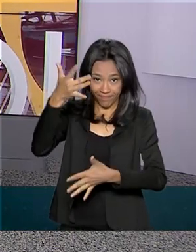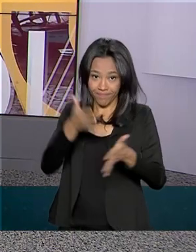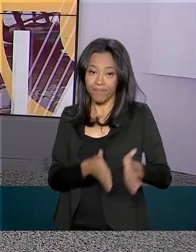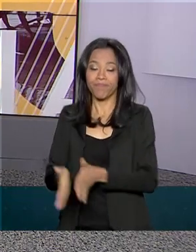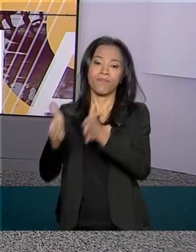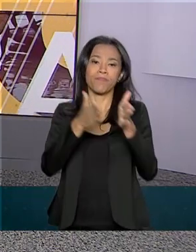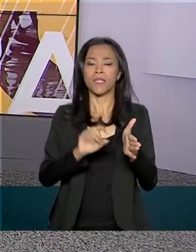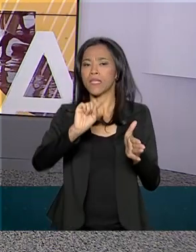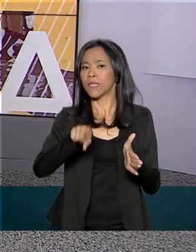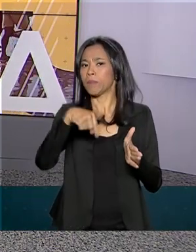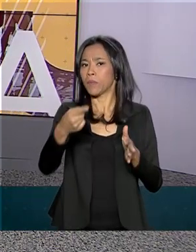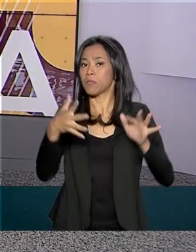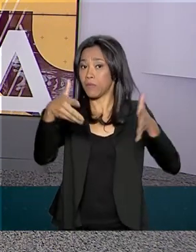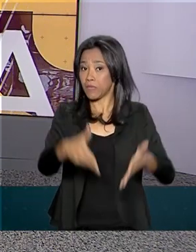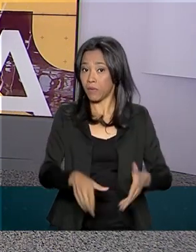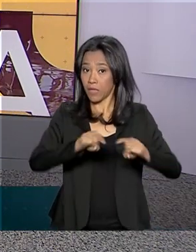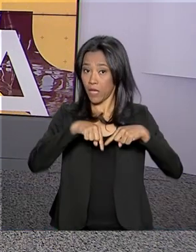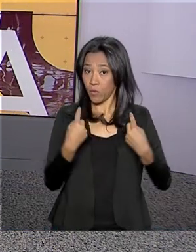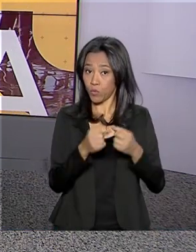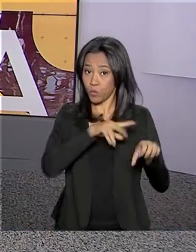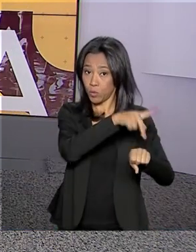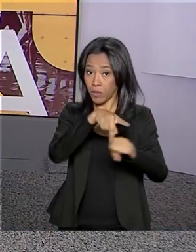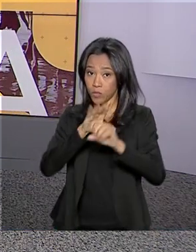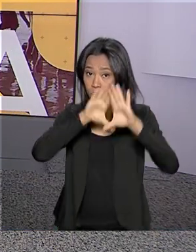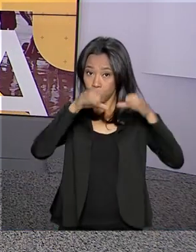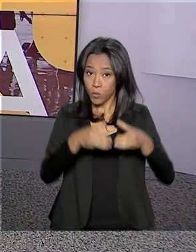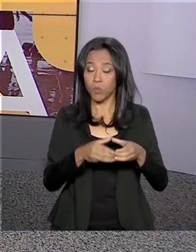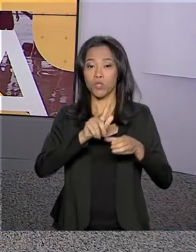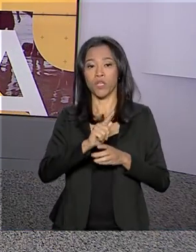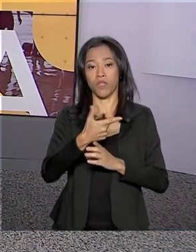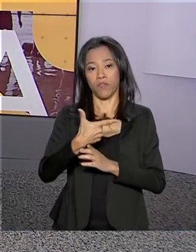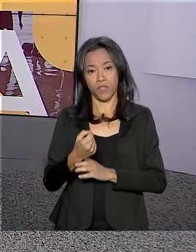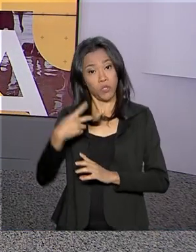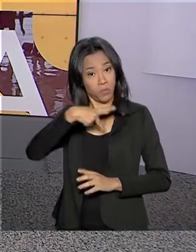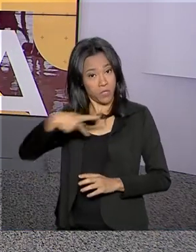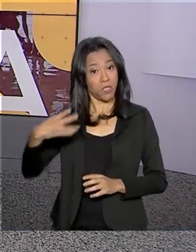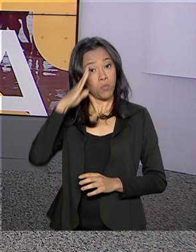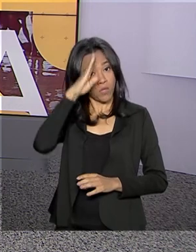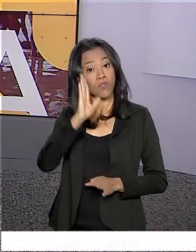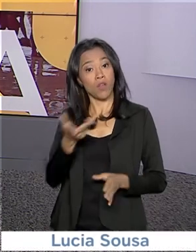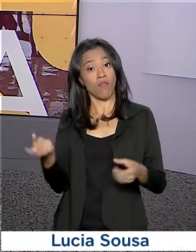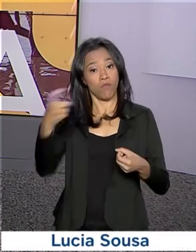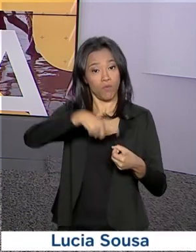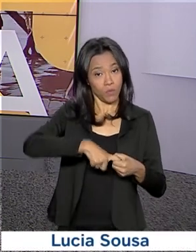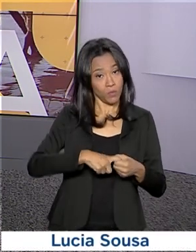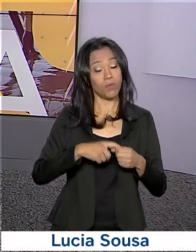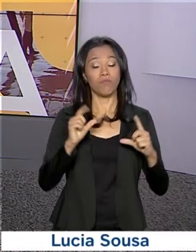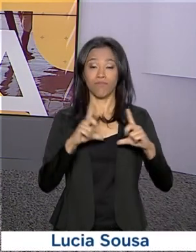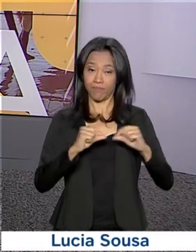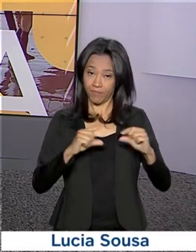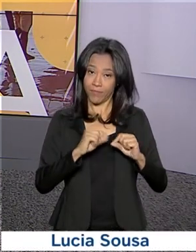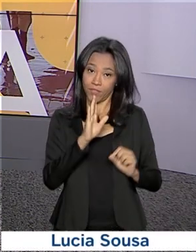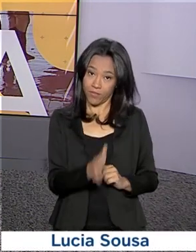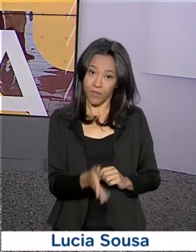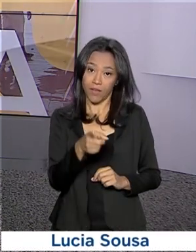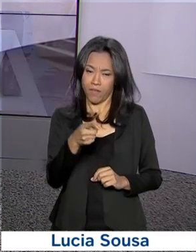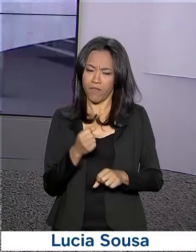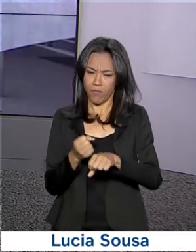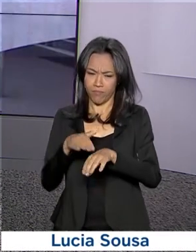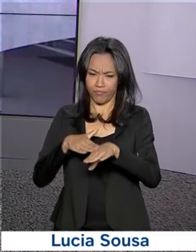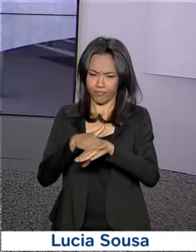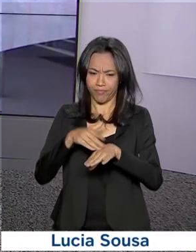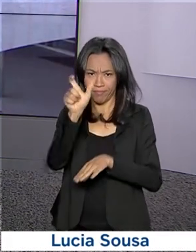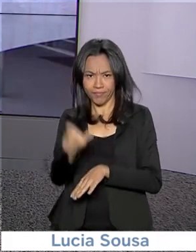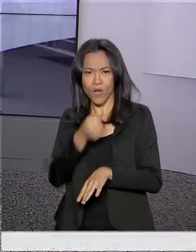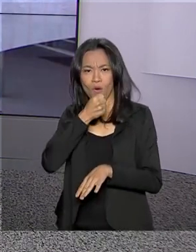Depois de participar da reunião do G20 no Japão, o presidente Jair Bolsonaro já está de volta à Brasília. Vamos então conversar com a repórter Luana Karen, que tem